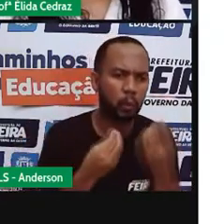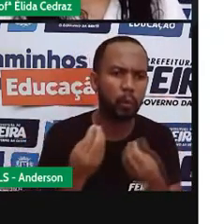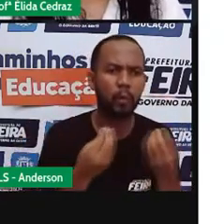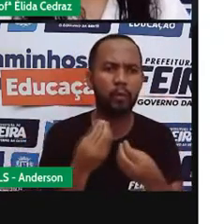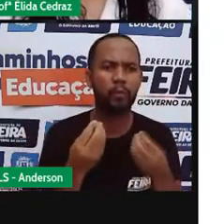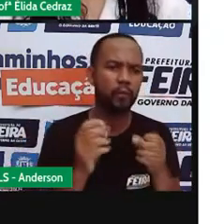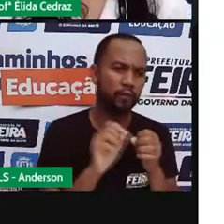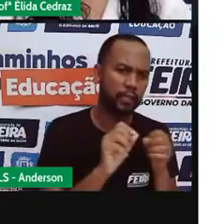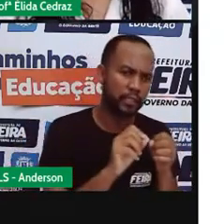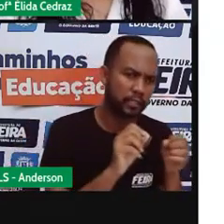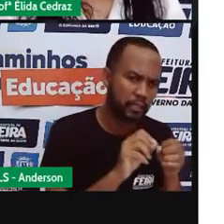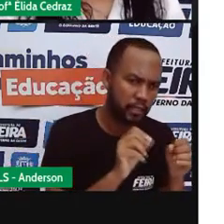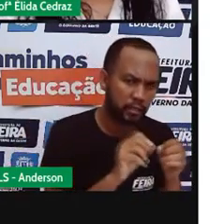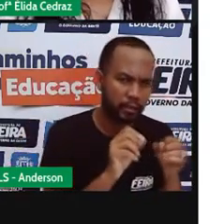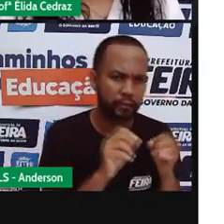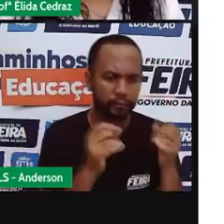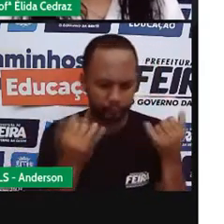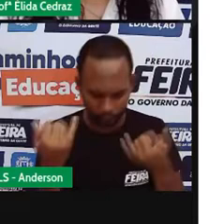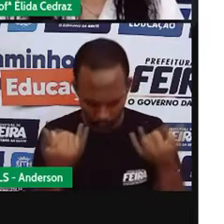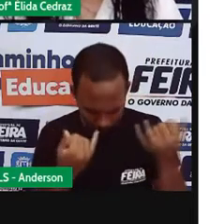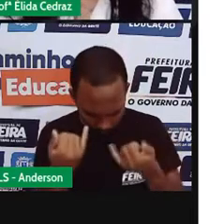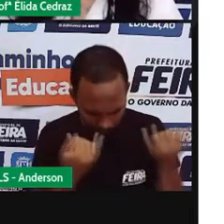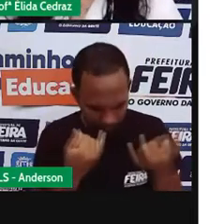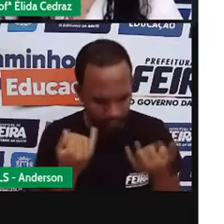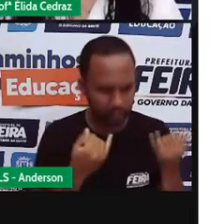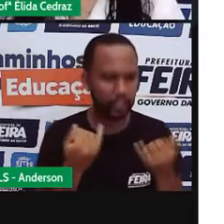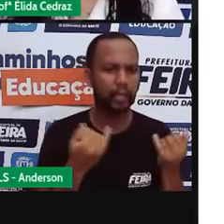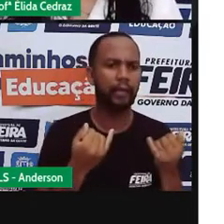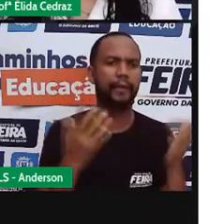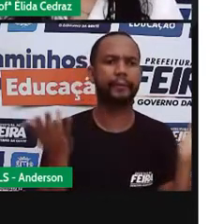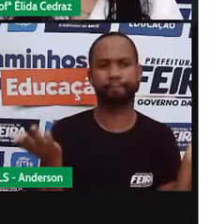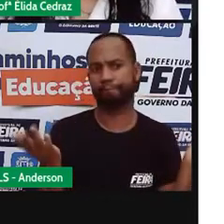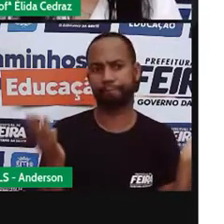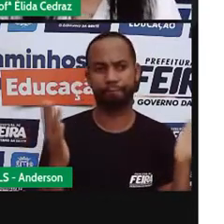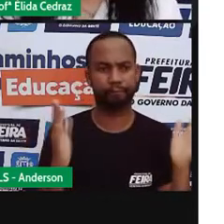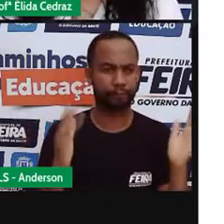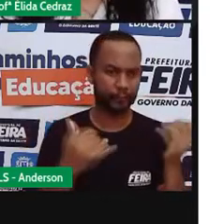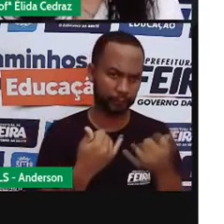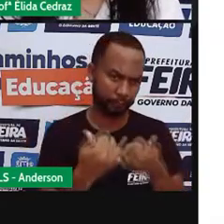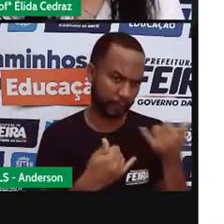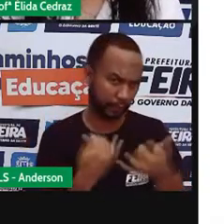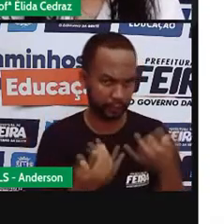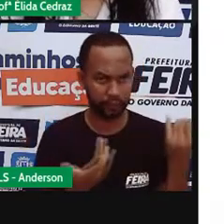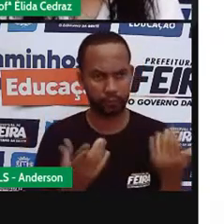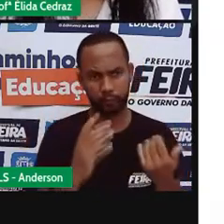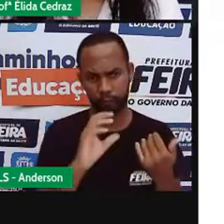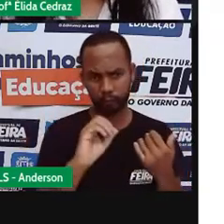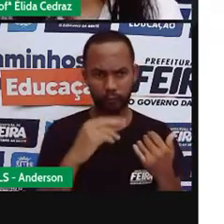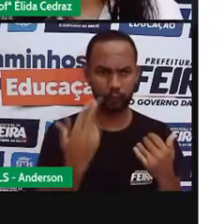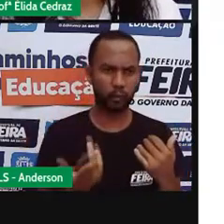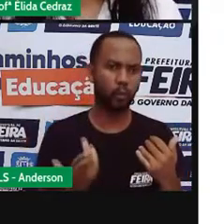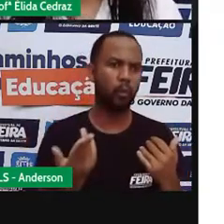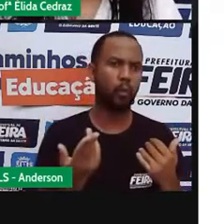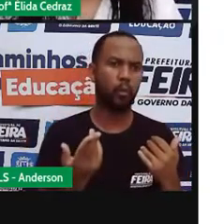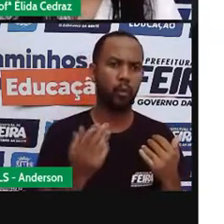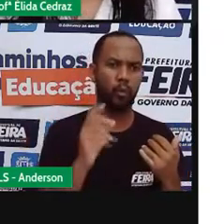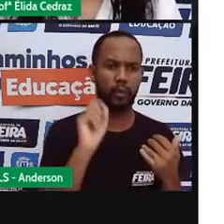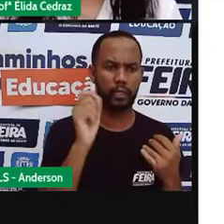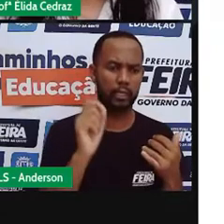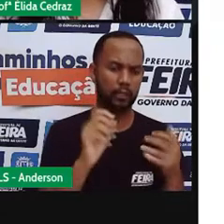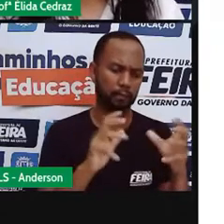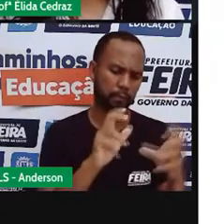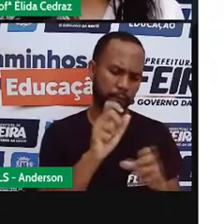orientar uma montagem de móvel, como criar um jogo, uma peça de arte,